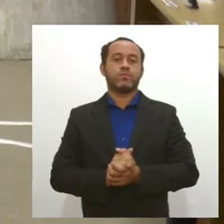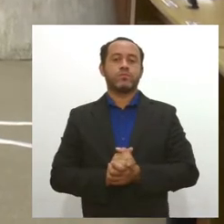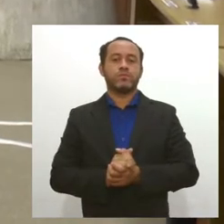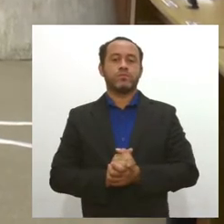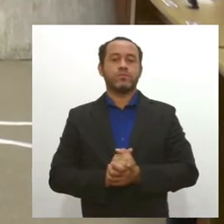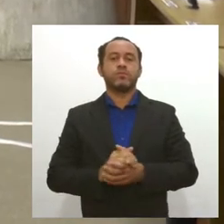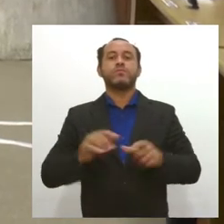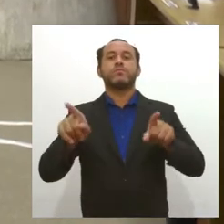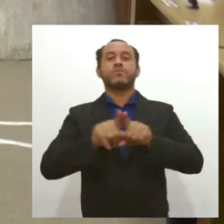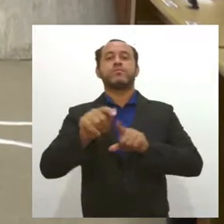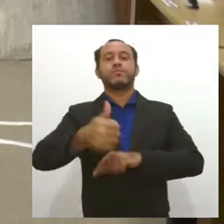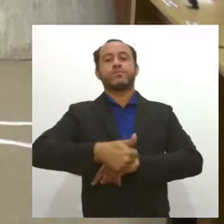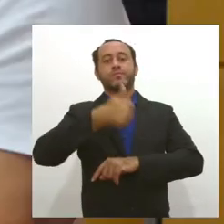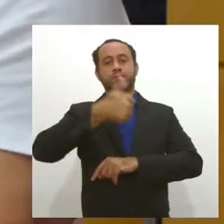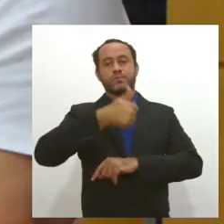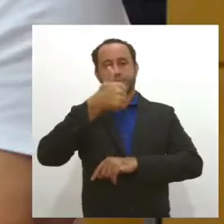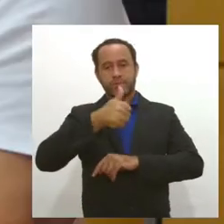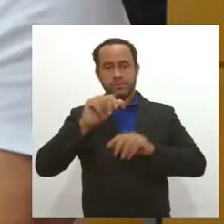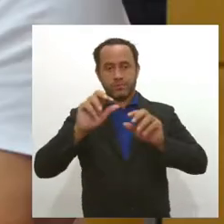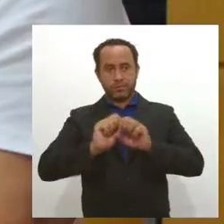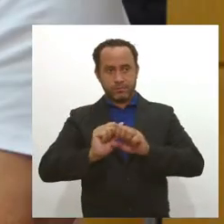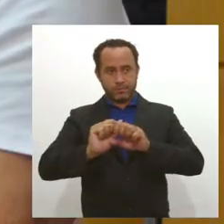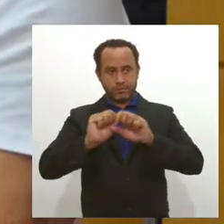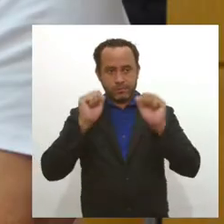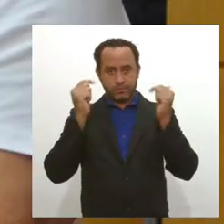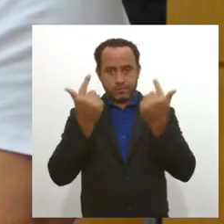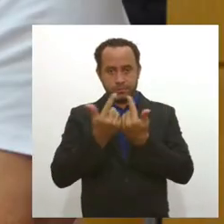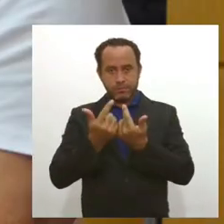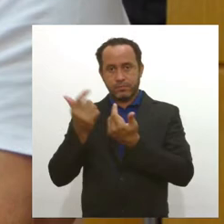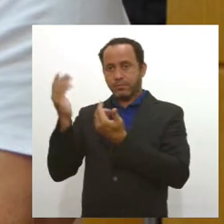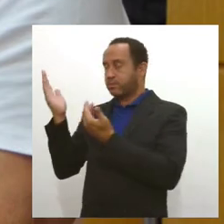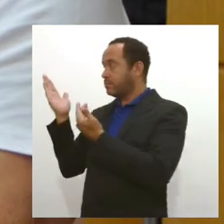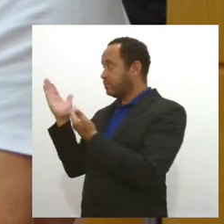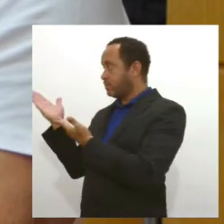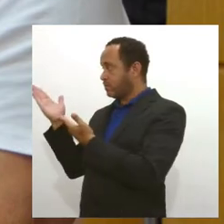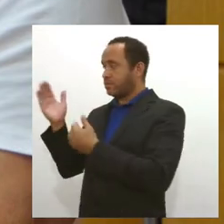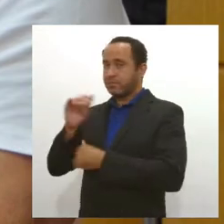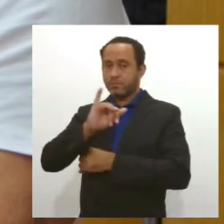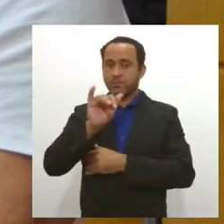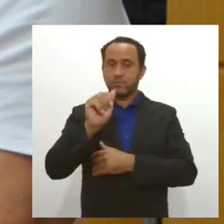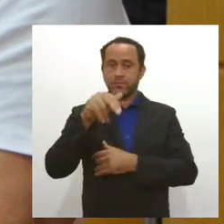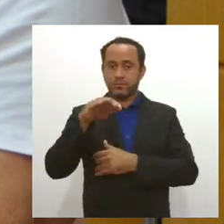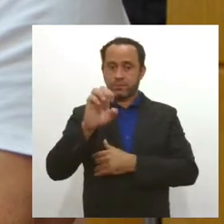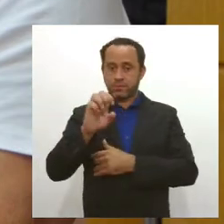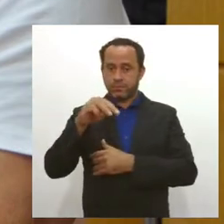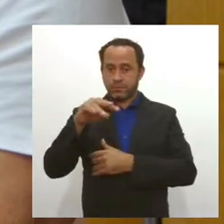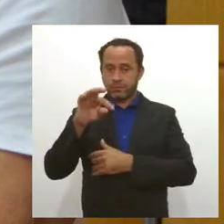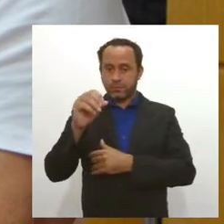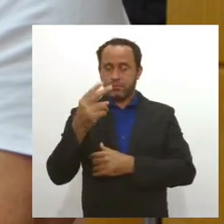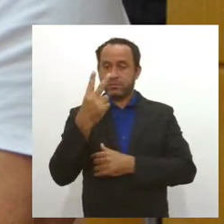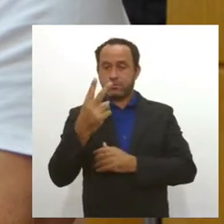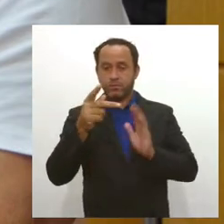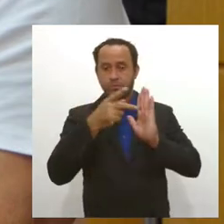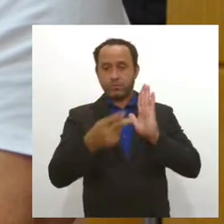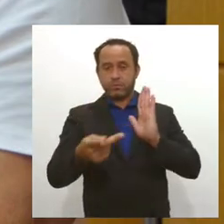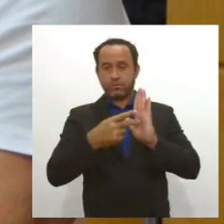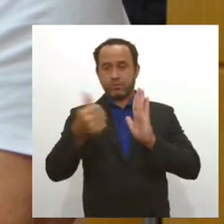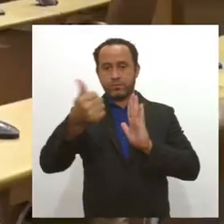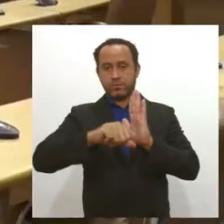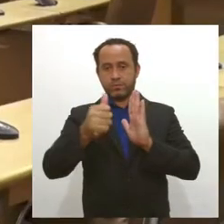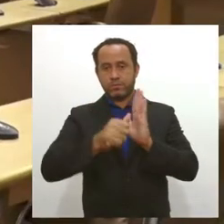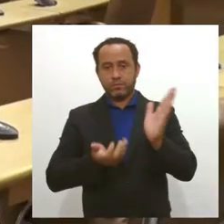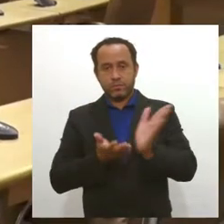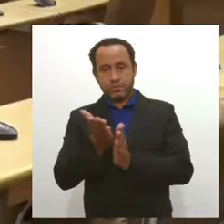Ainda durante a primeira sessão mista da semana, na Casa Legislativa, a deputada Janier Mota teve duas indicações da sua autoria apreciadas e aprovadas.